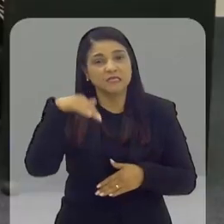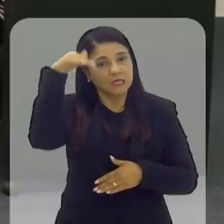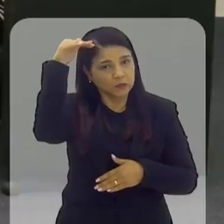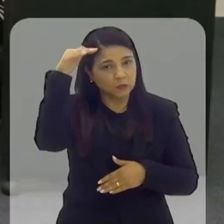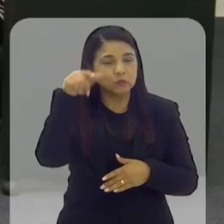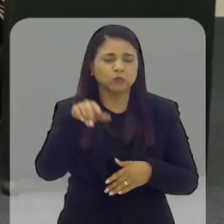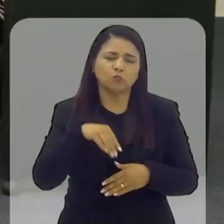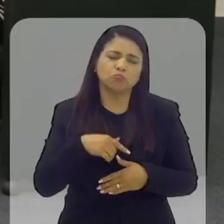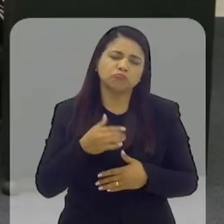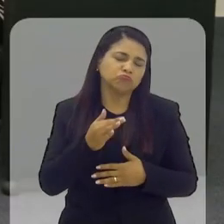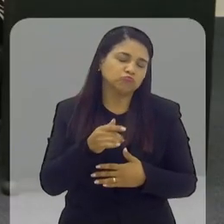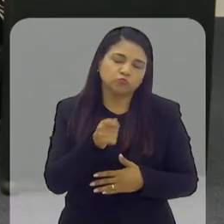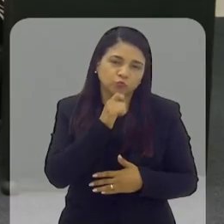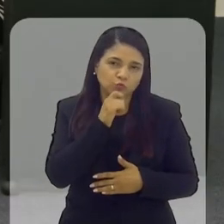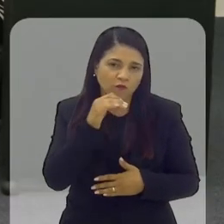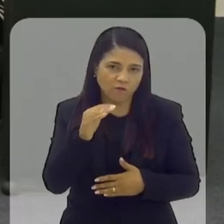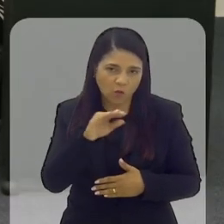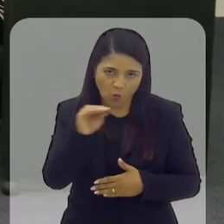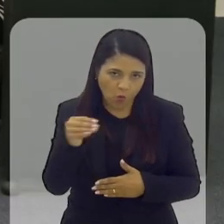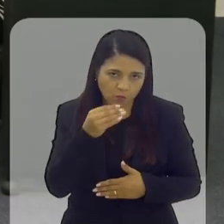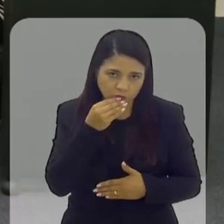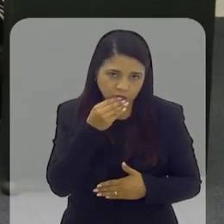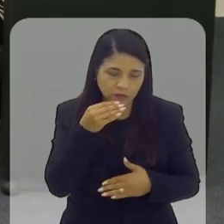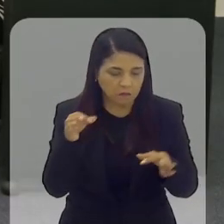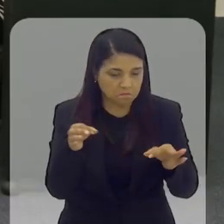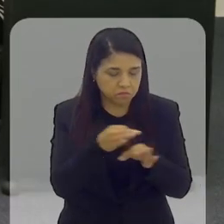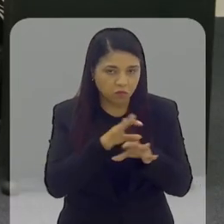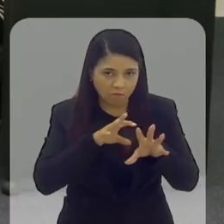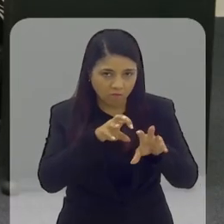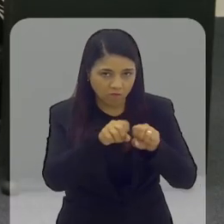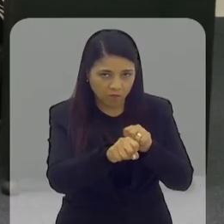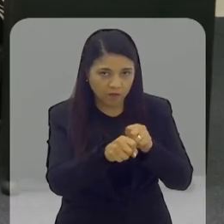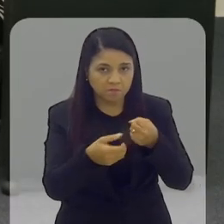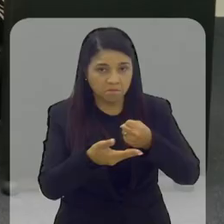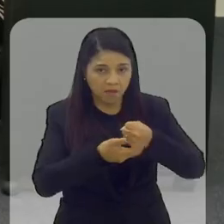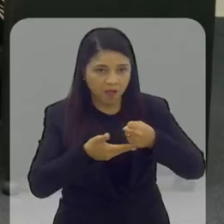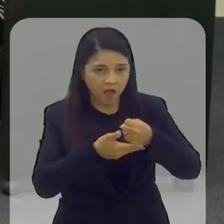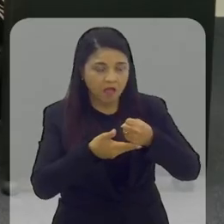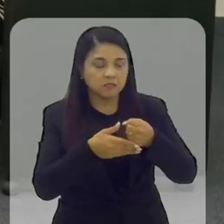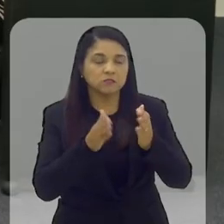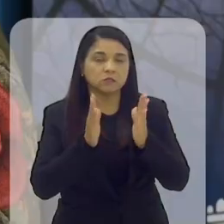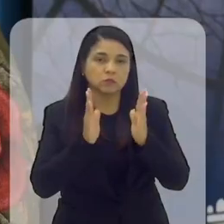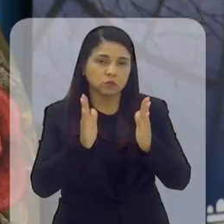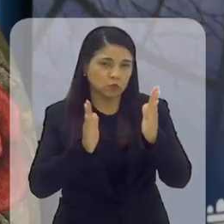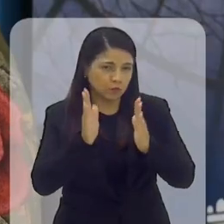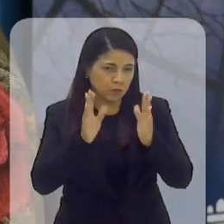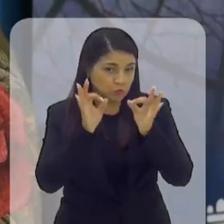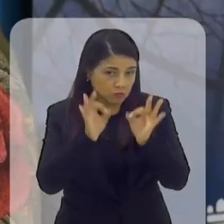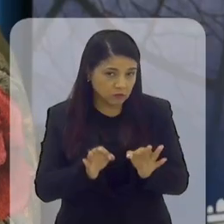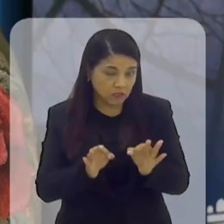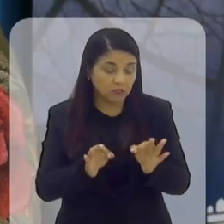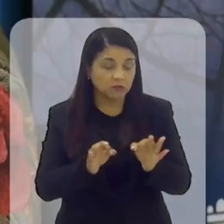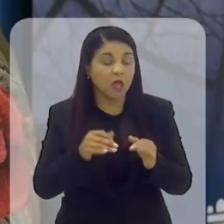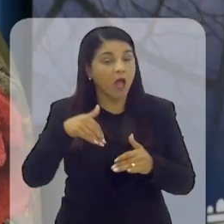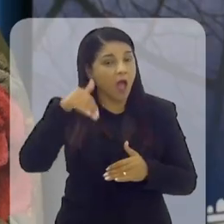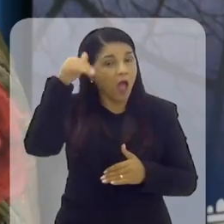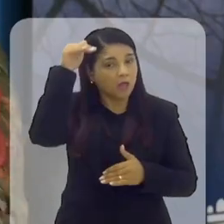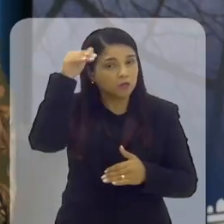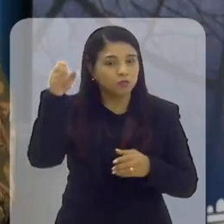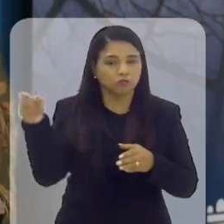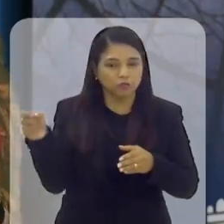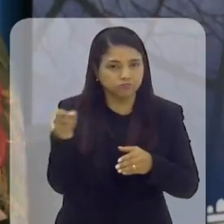aqueles que não tiveram oportunidade de concluir a educação formal no tempo certo. Então, esses